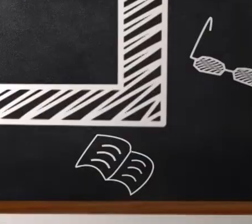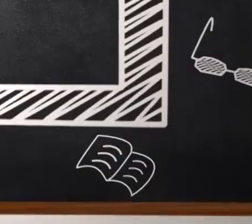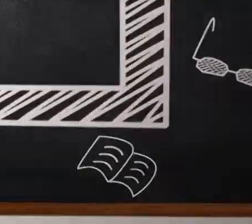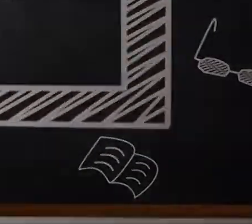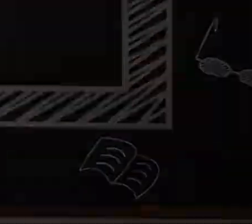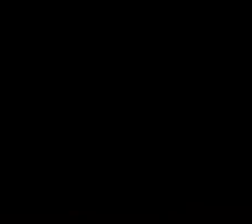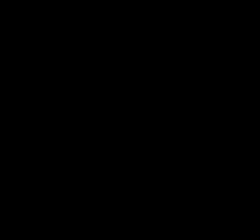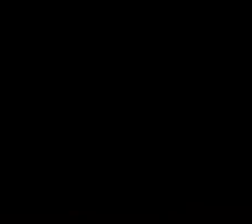Transcrição Criança